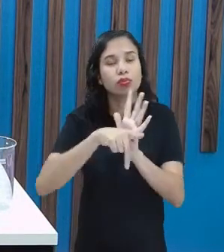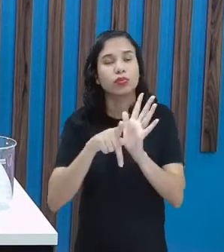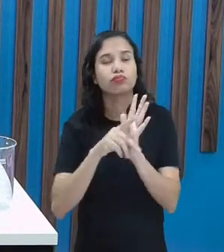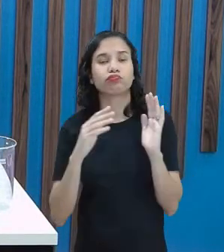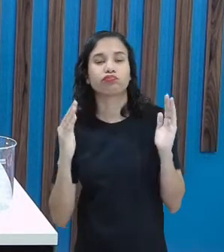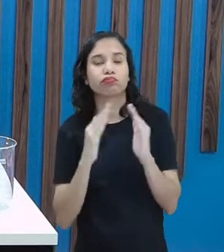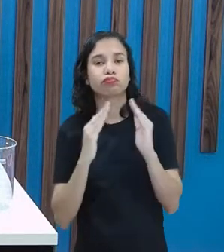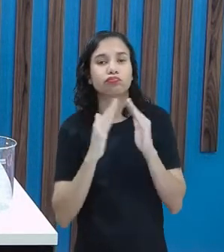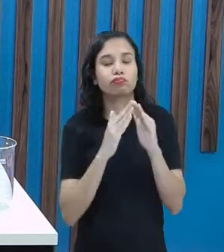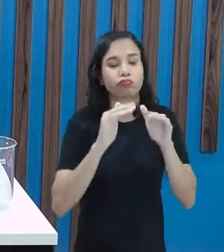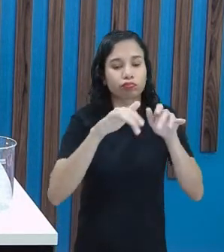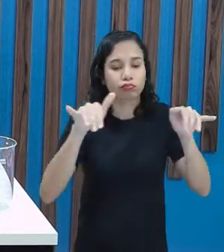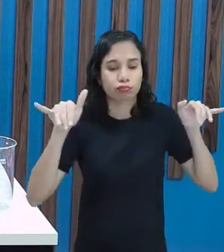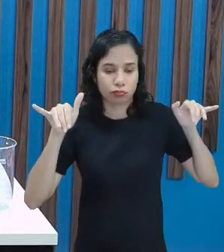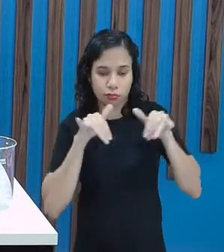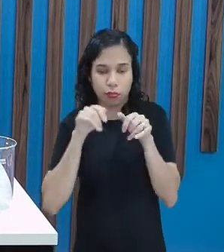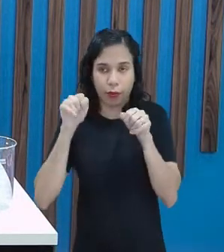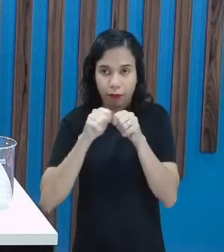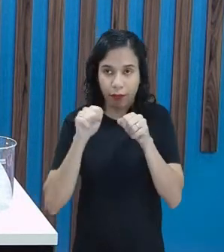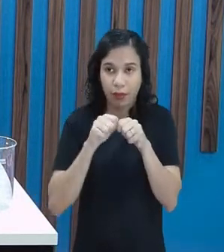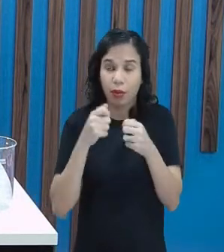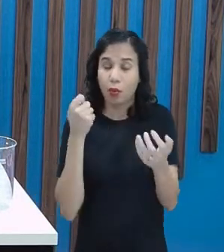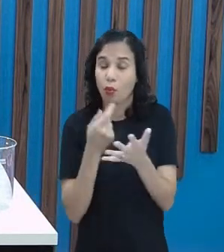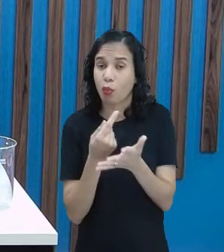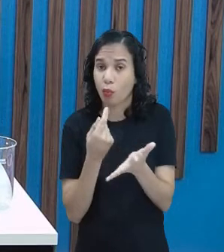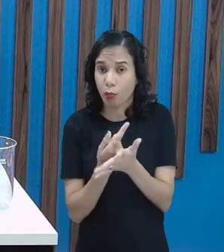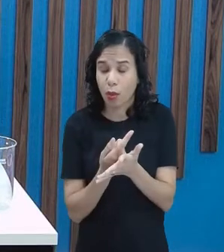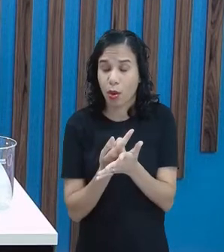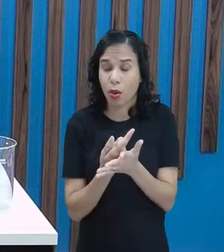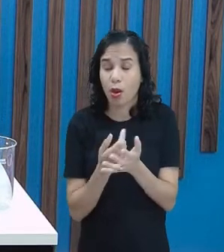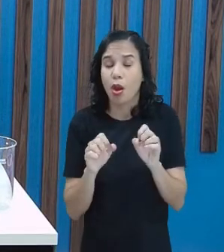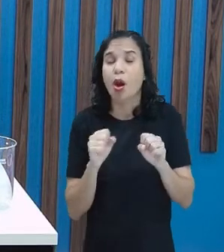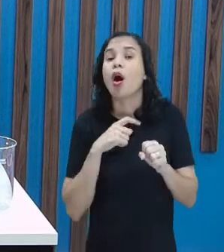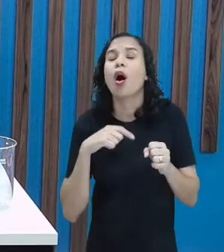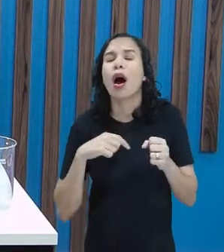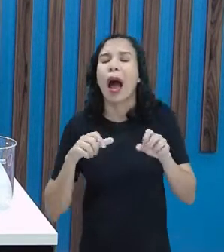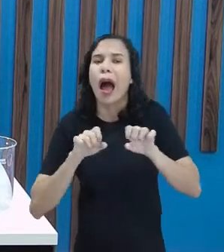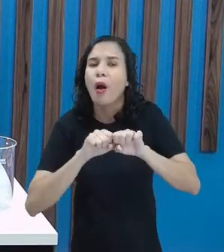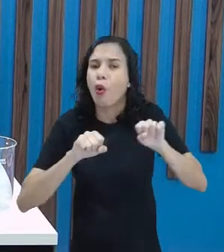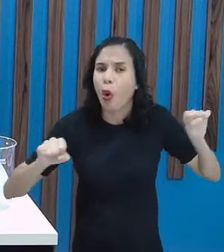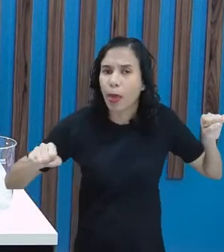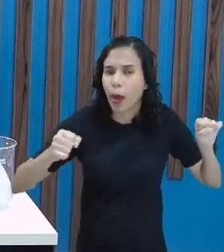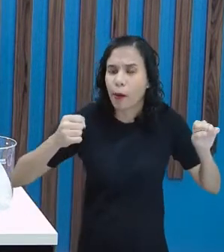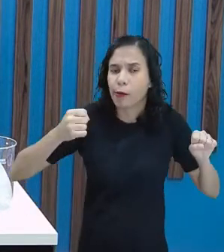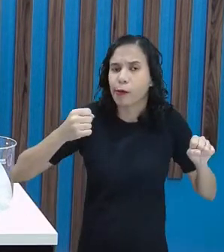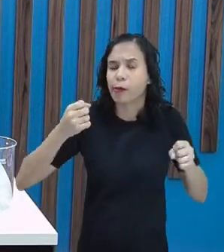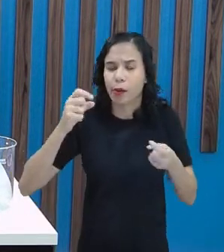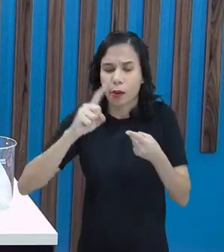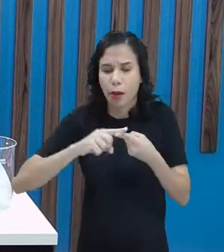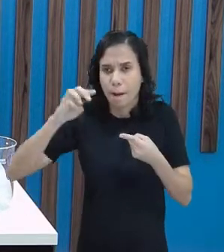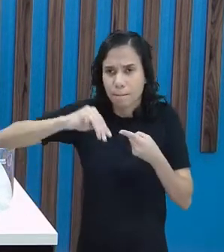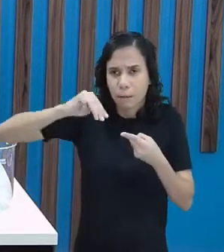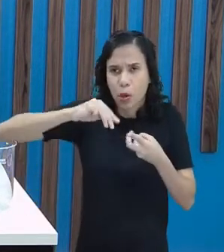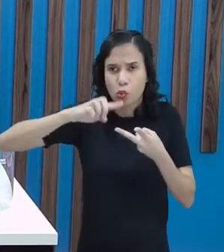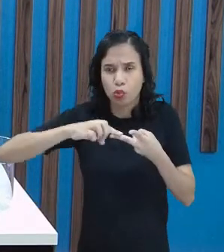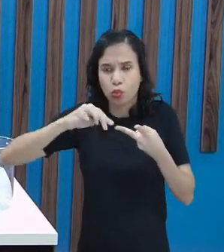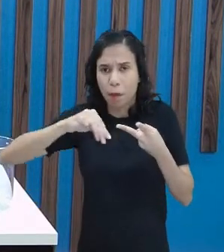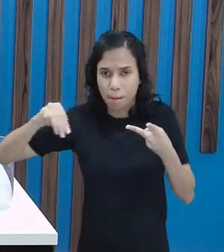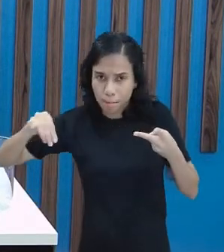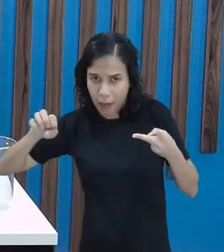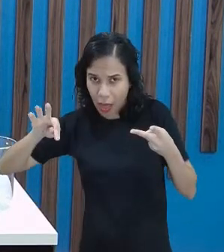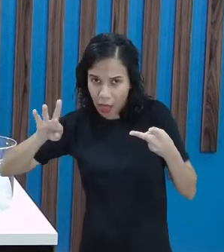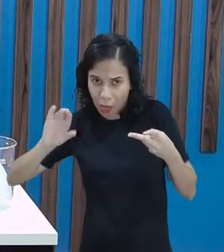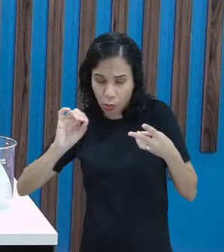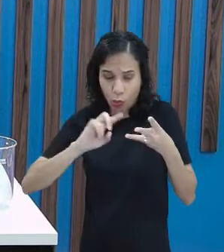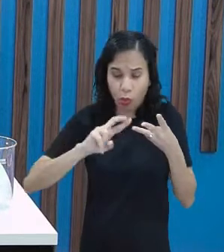fazendo. Ele irá comprar essa corda em minutos, em metros ou